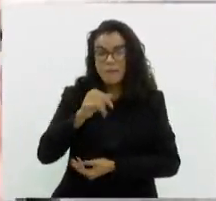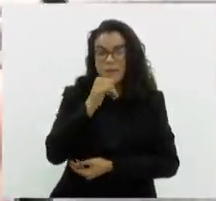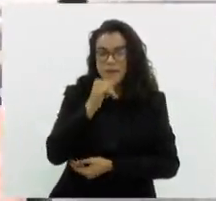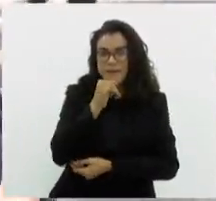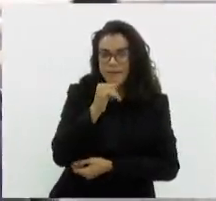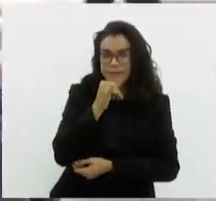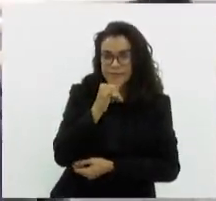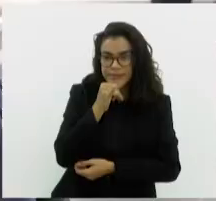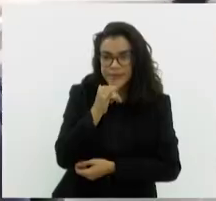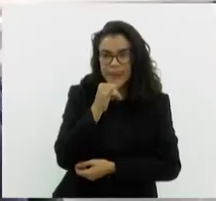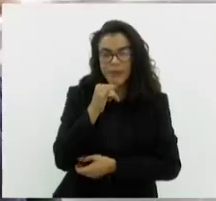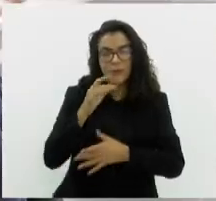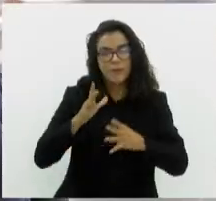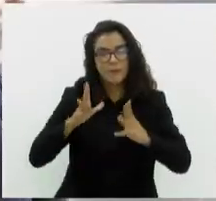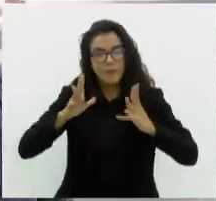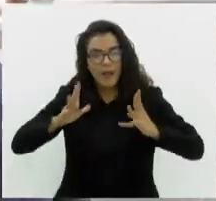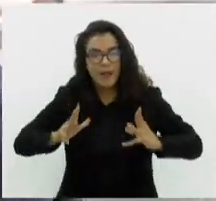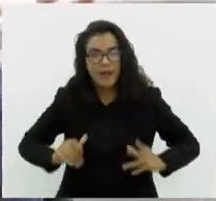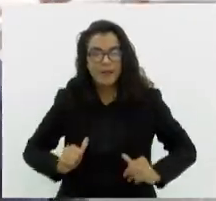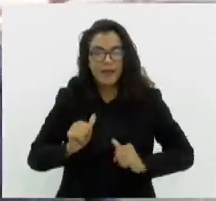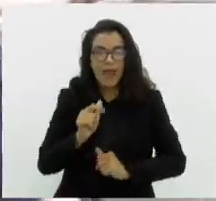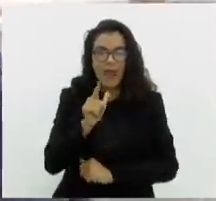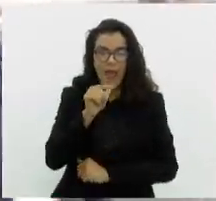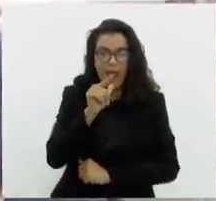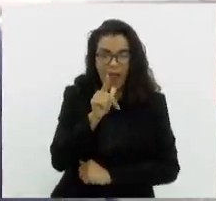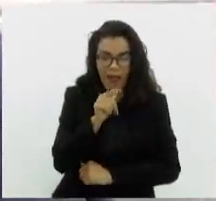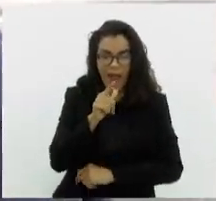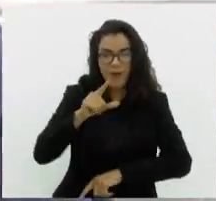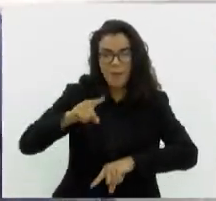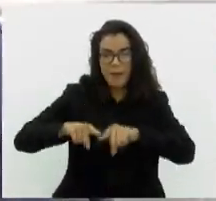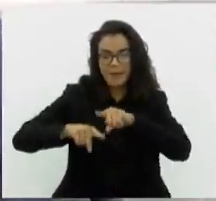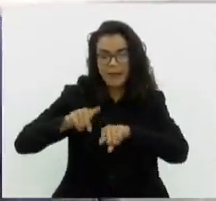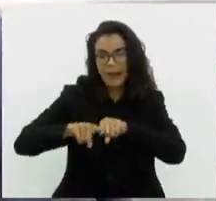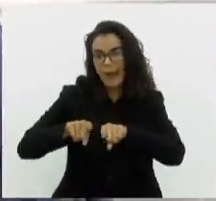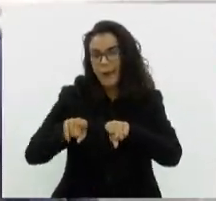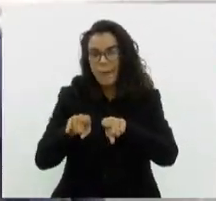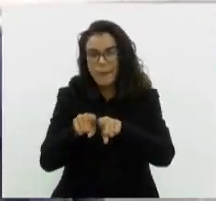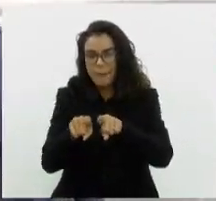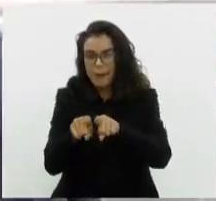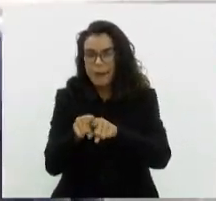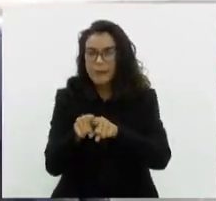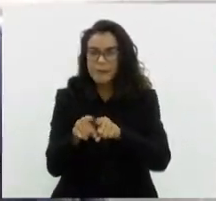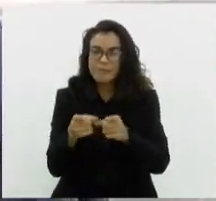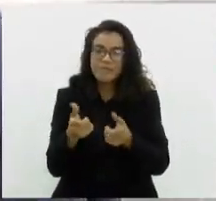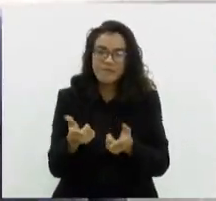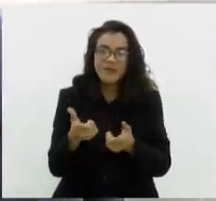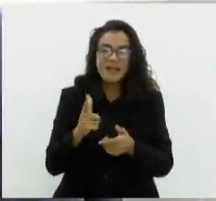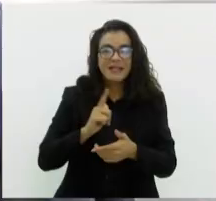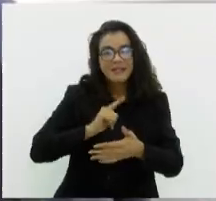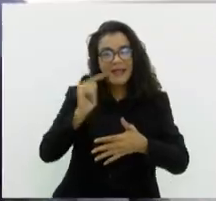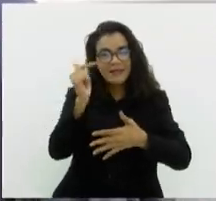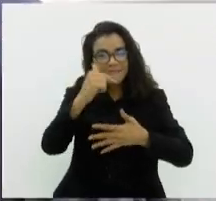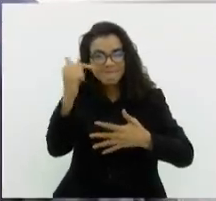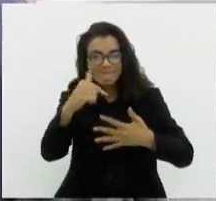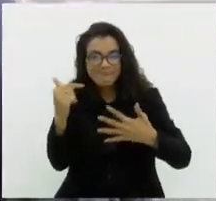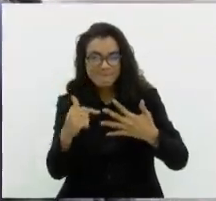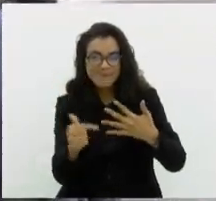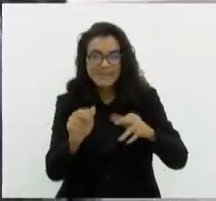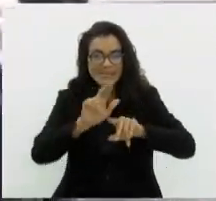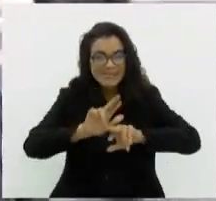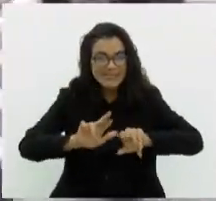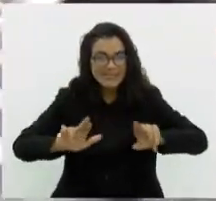em saneamento, nos equipamentos relacionados a esse serviço. Então, as soluções também são variadas.